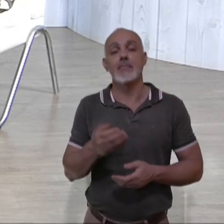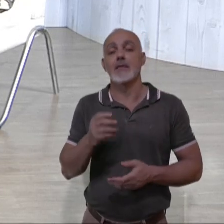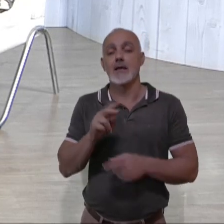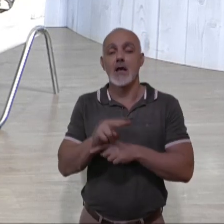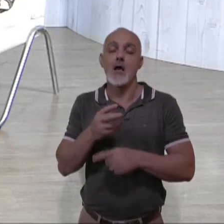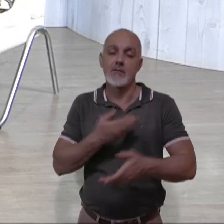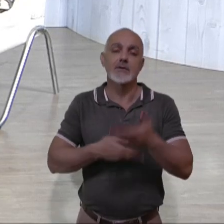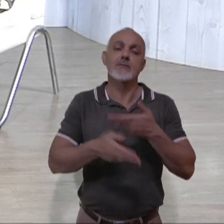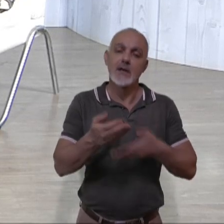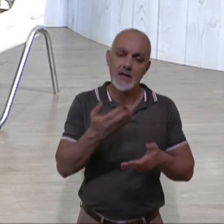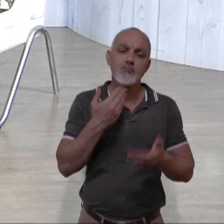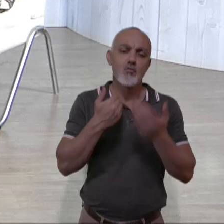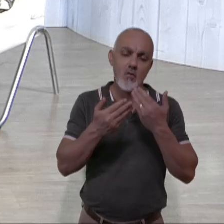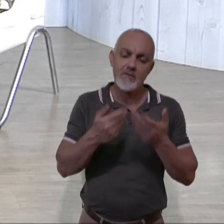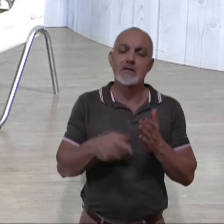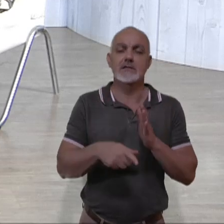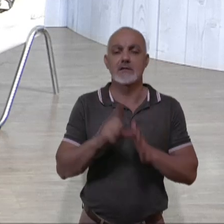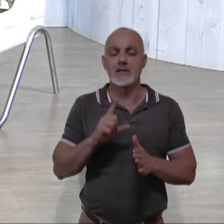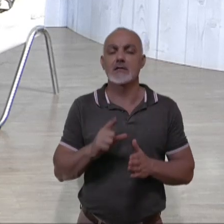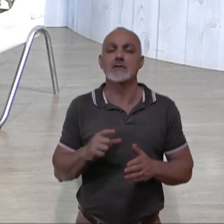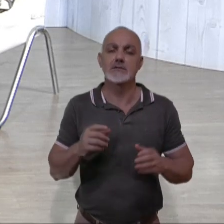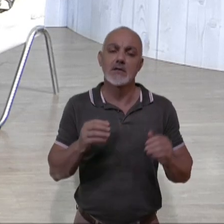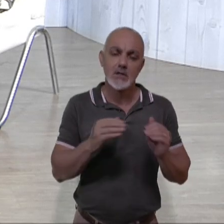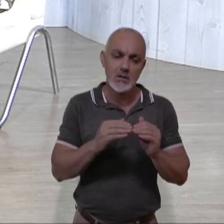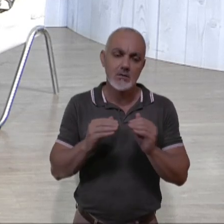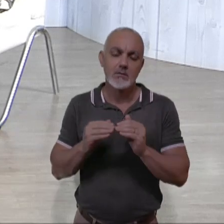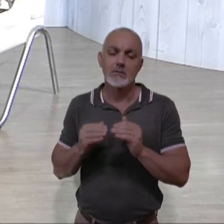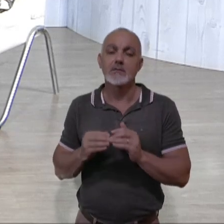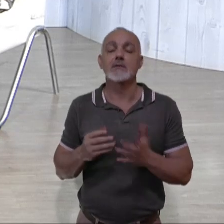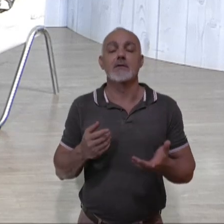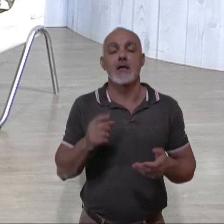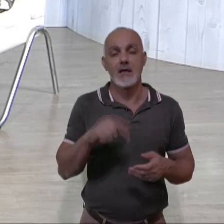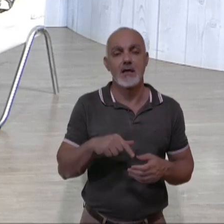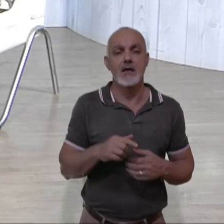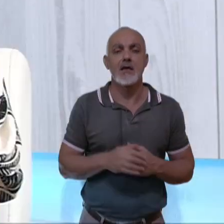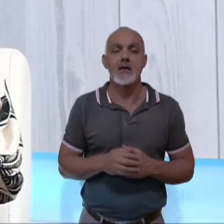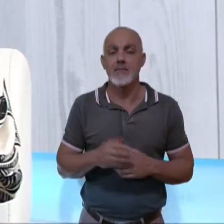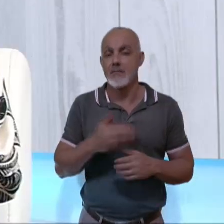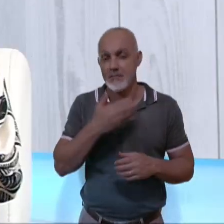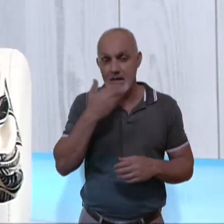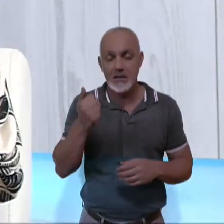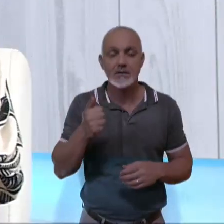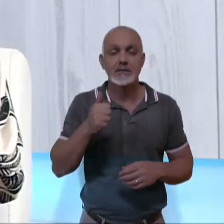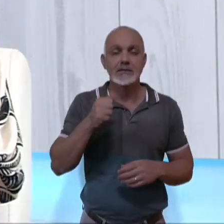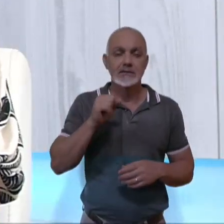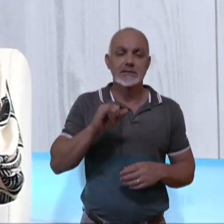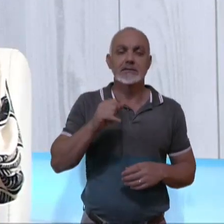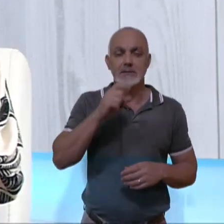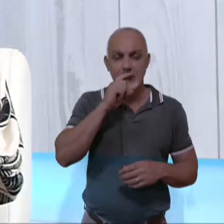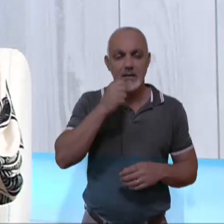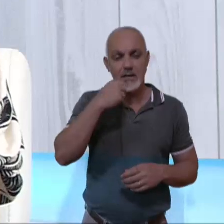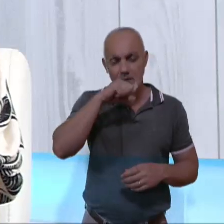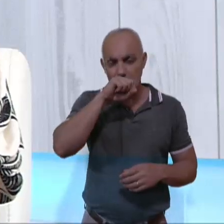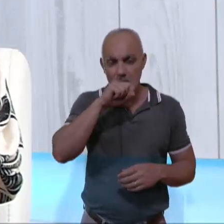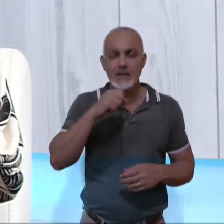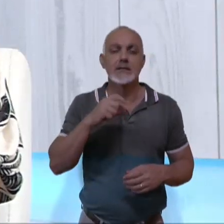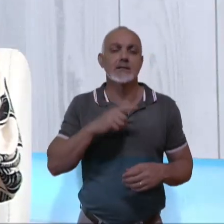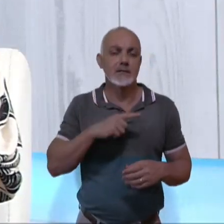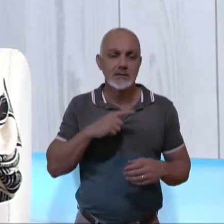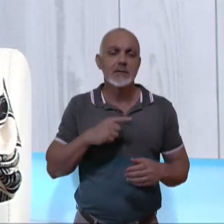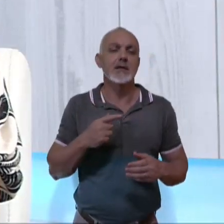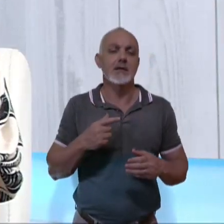ser tudo conversado, né? Tem que conversar. A guarda compartilhada funciona melhor quando os pais têm uma certa convivência.